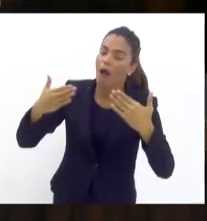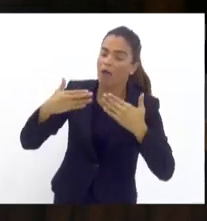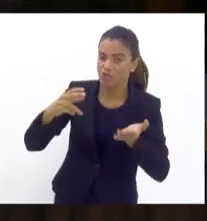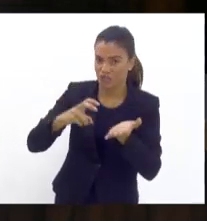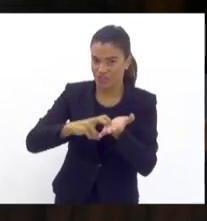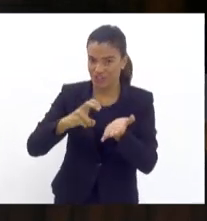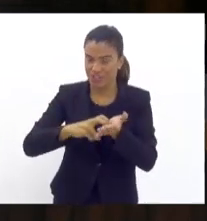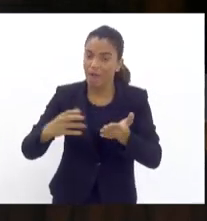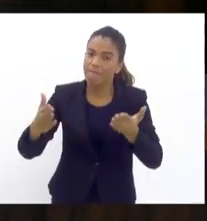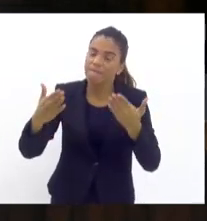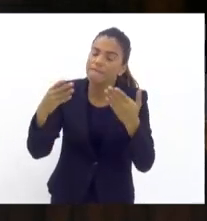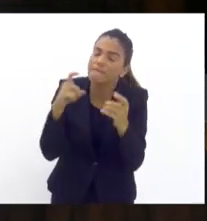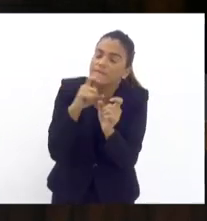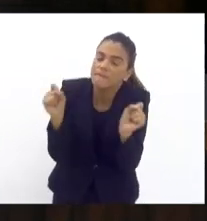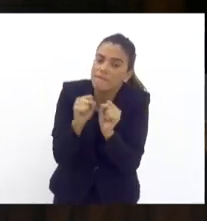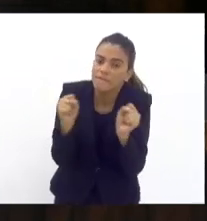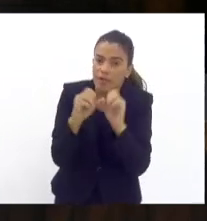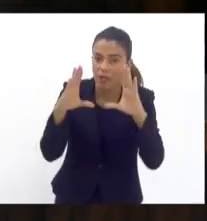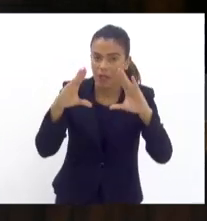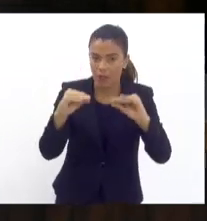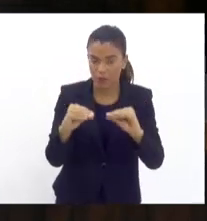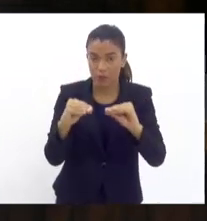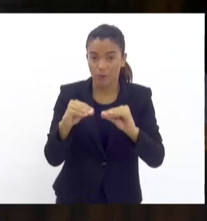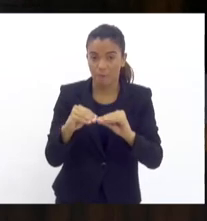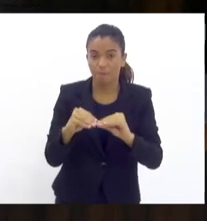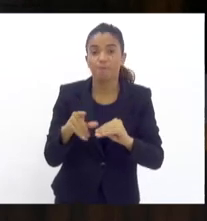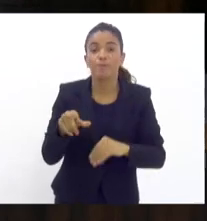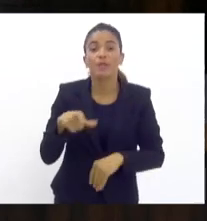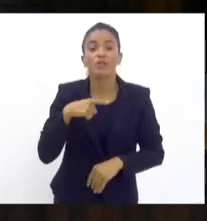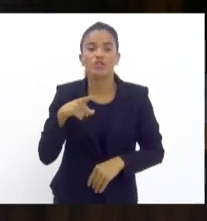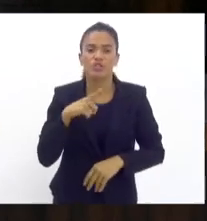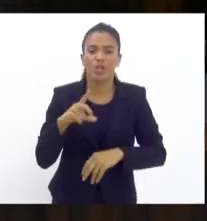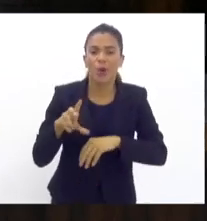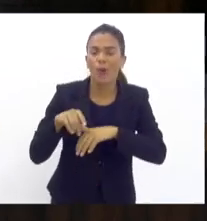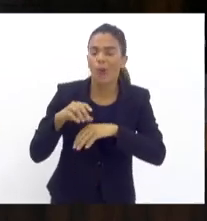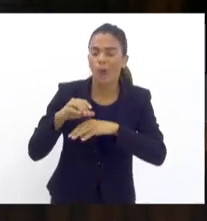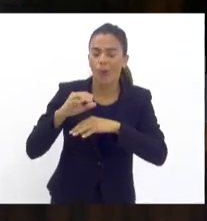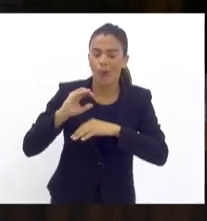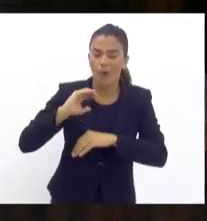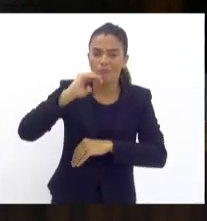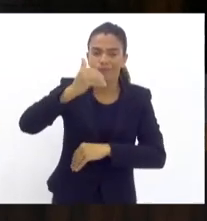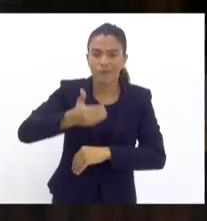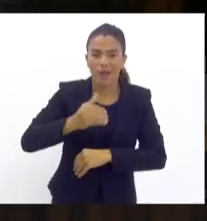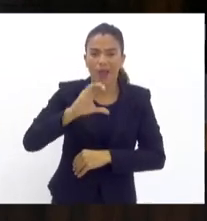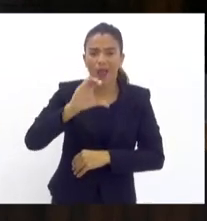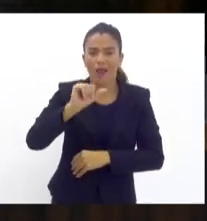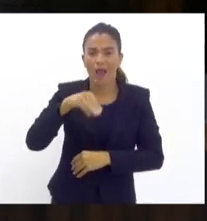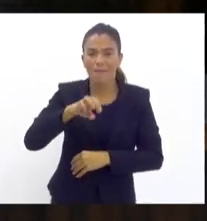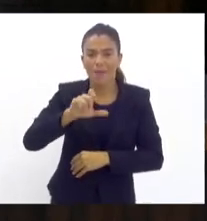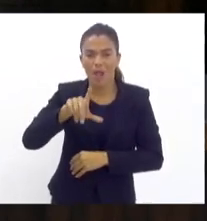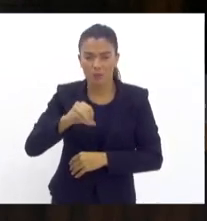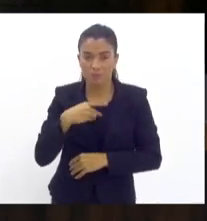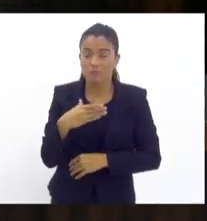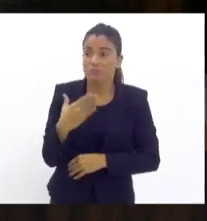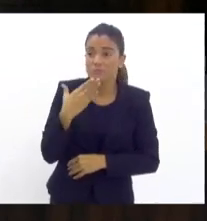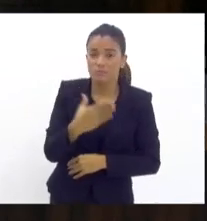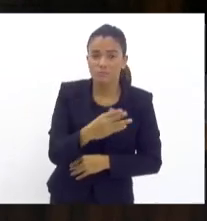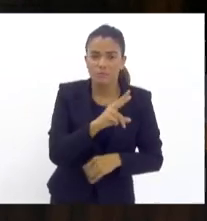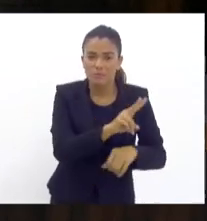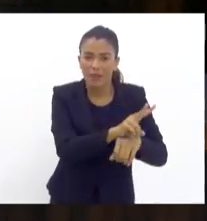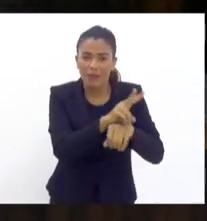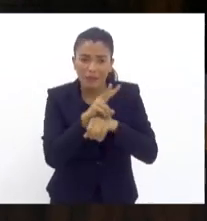frio à noite. Um camelo se aproxima à noite e pede para se abrigar